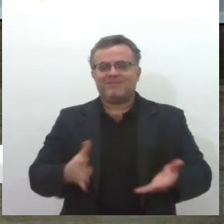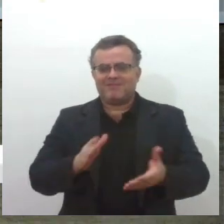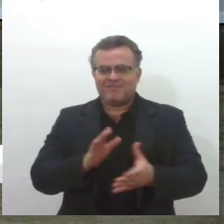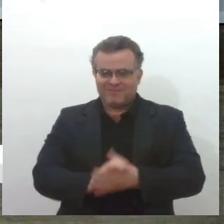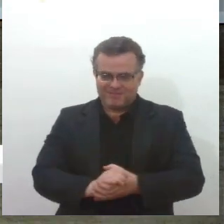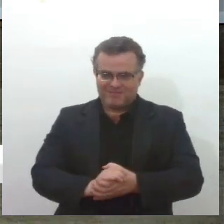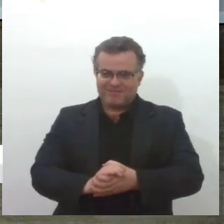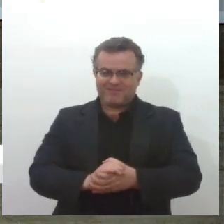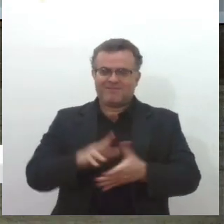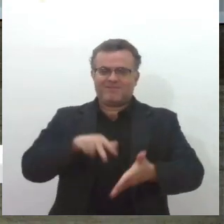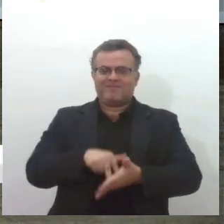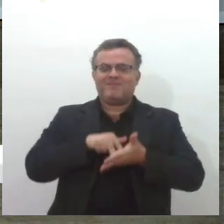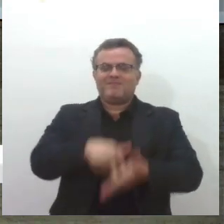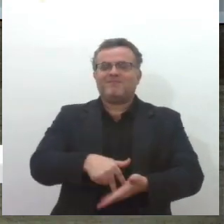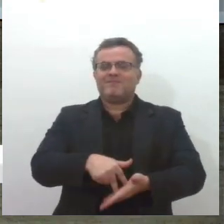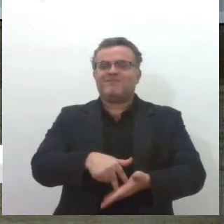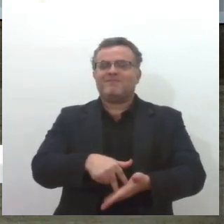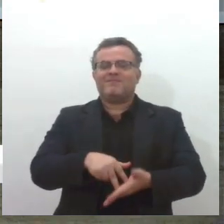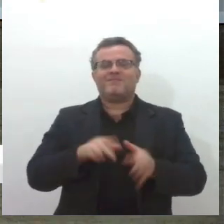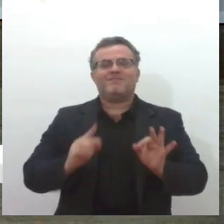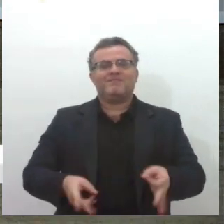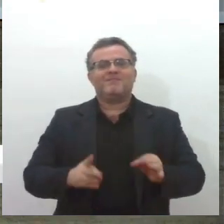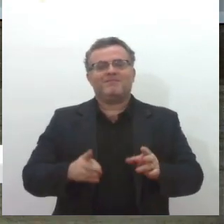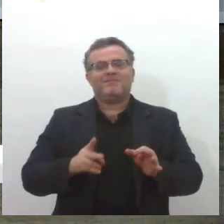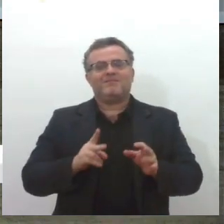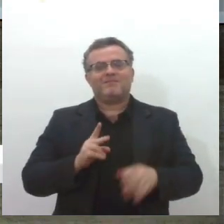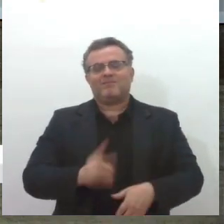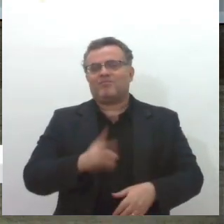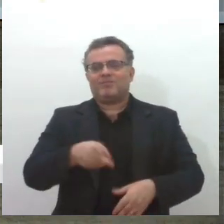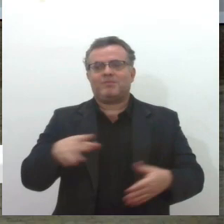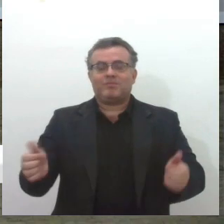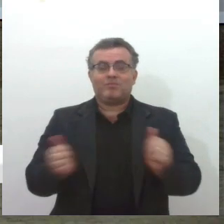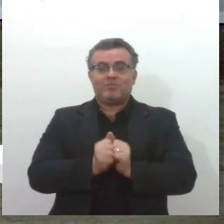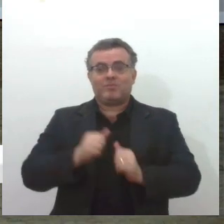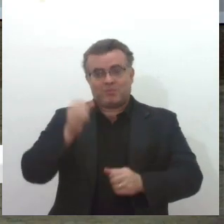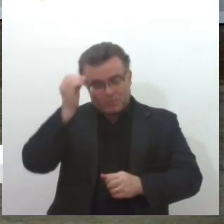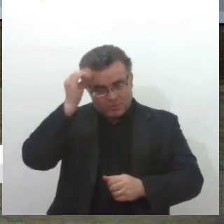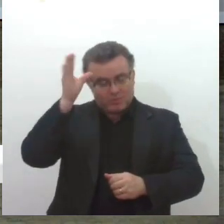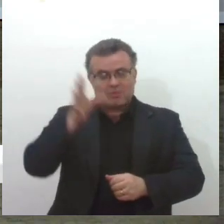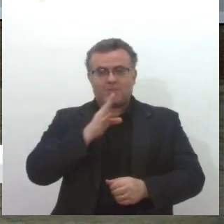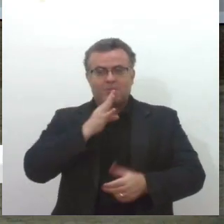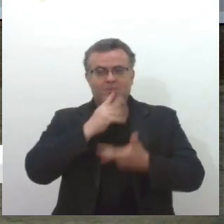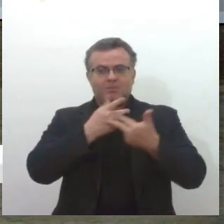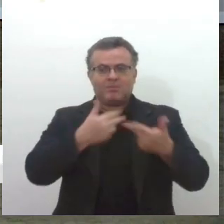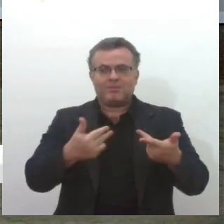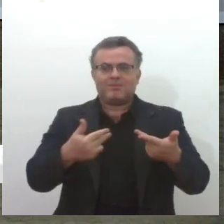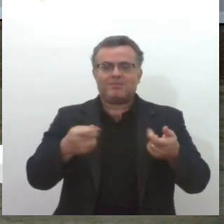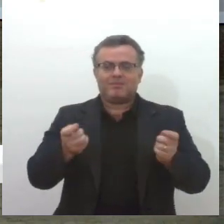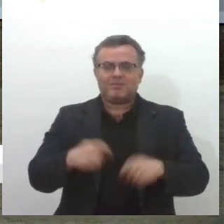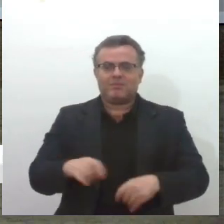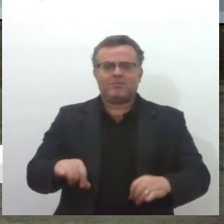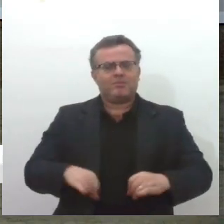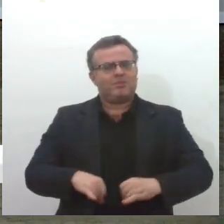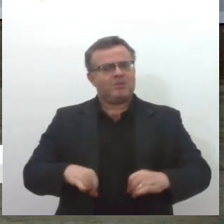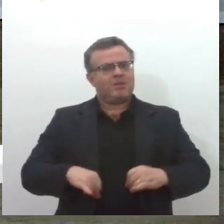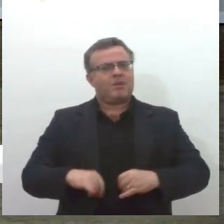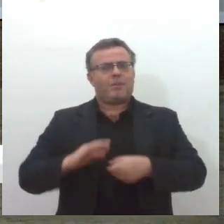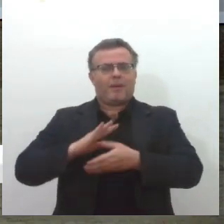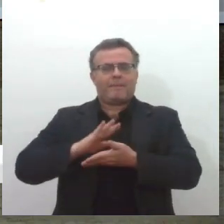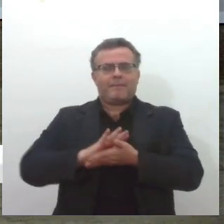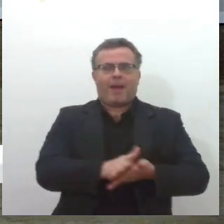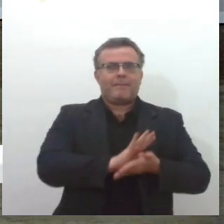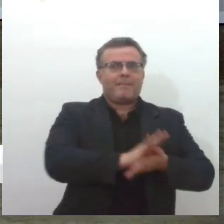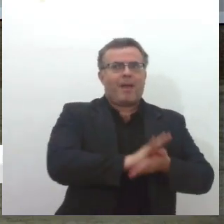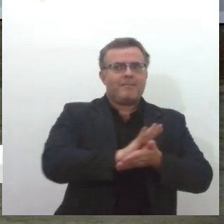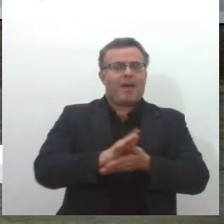determinação, mas, junto com o conhecimento de que, bom, vou sofrer alguns preconceitos, né,